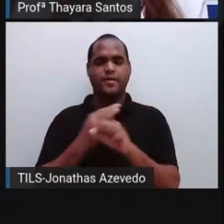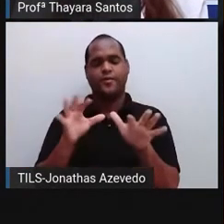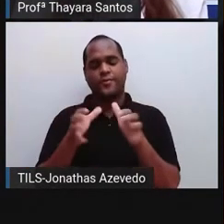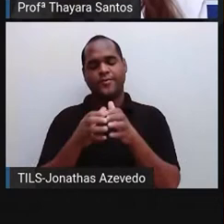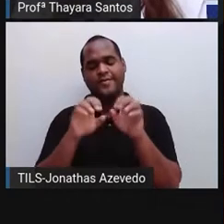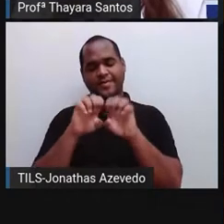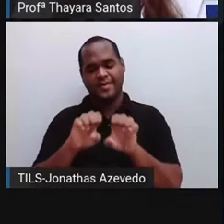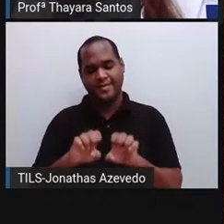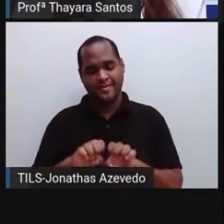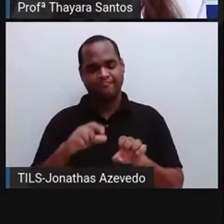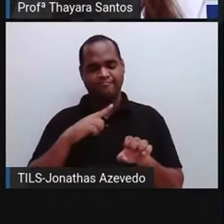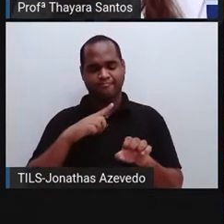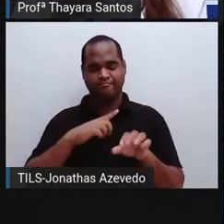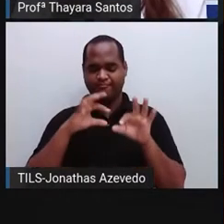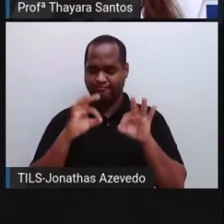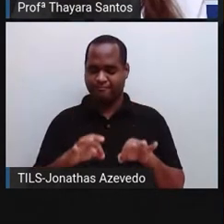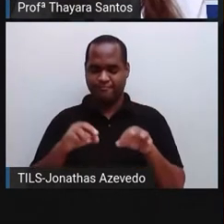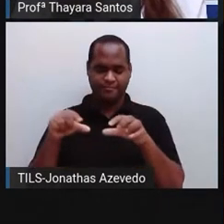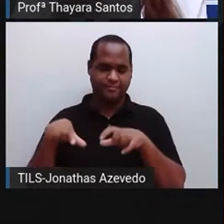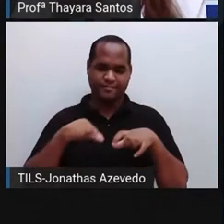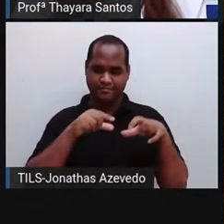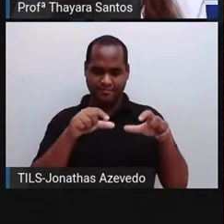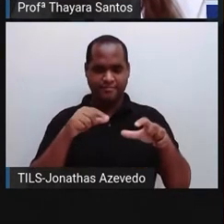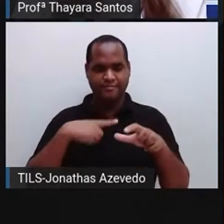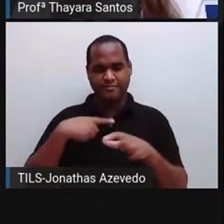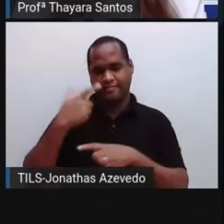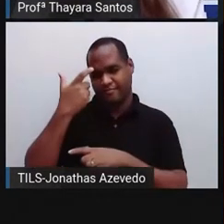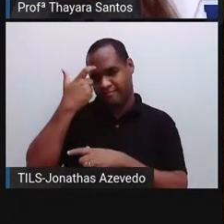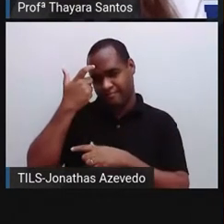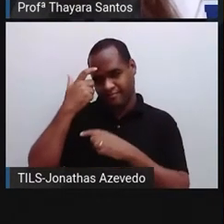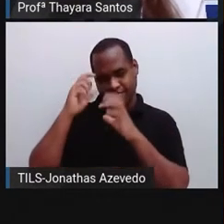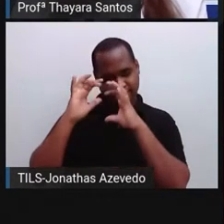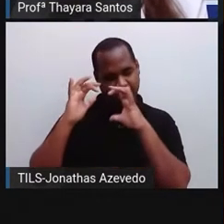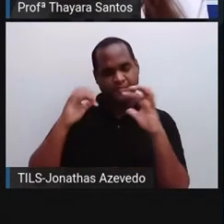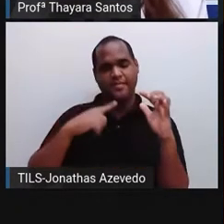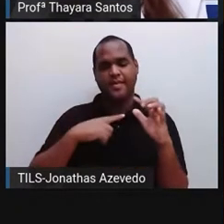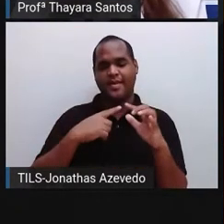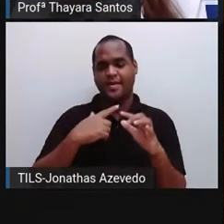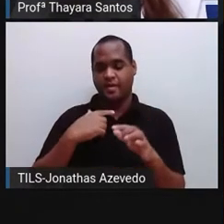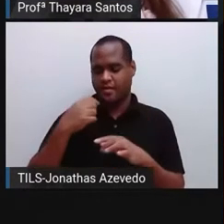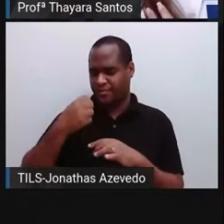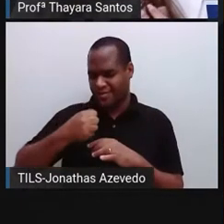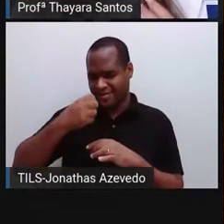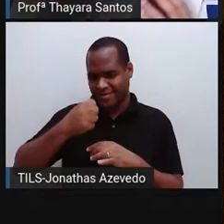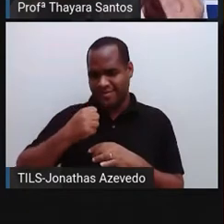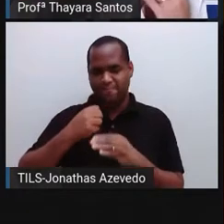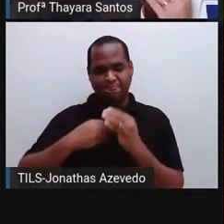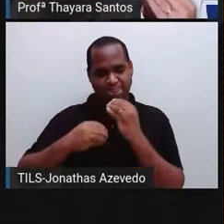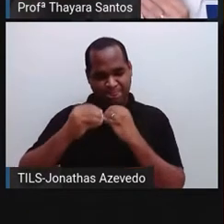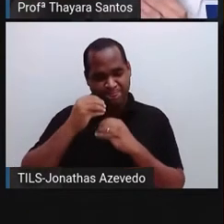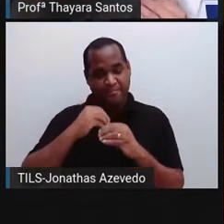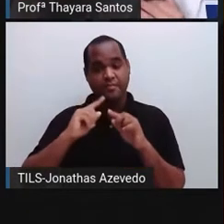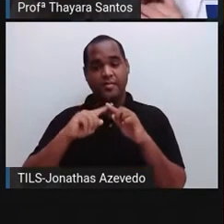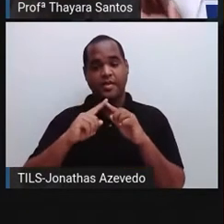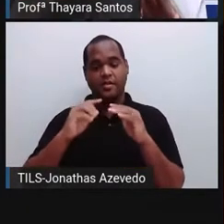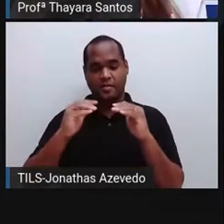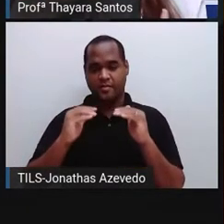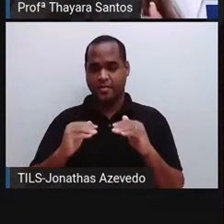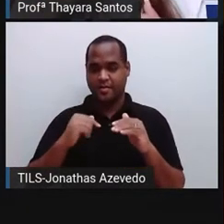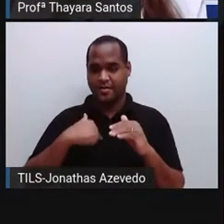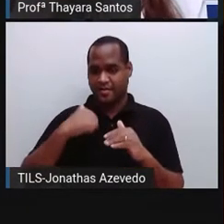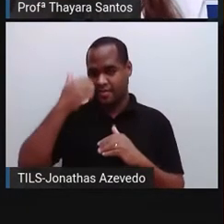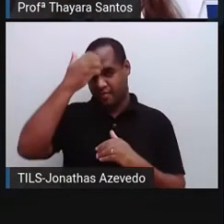estruturas que vão estar localizadas no cérebro de todos os mamíferos. E ele está logo abaixo de uma região que a gente chama de